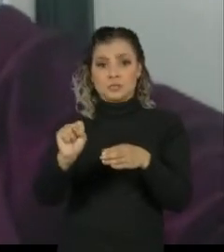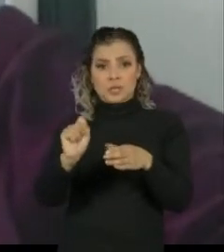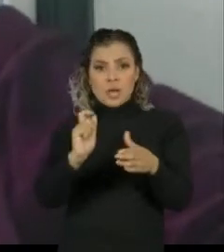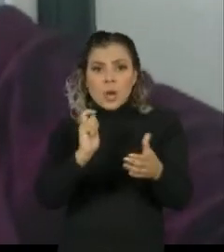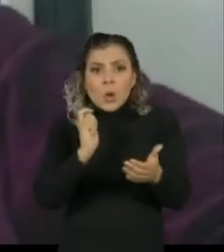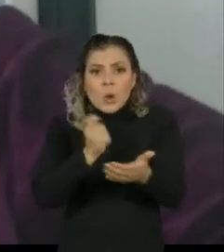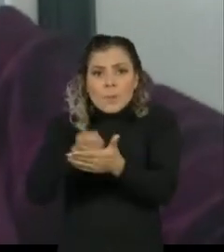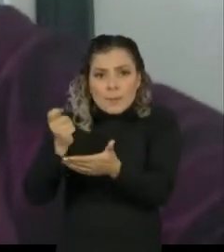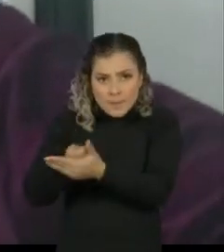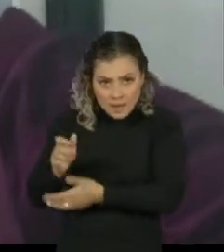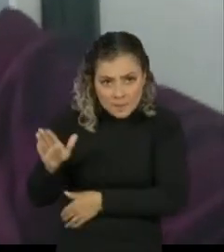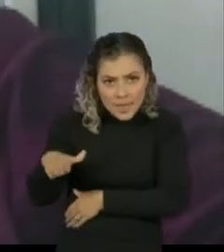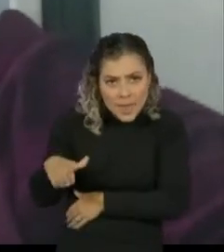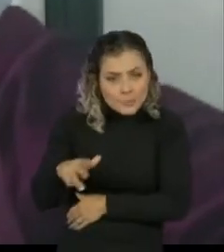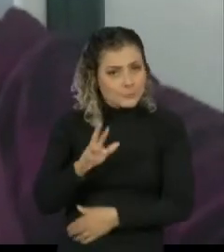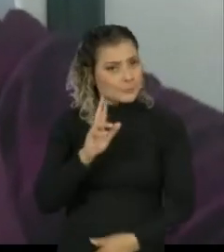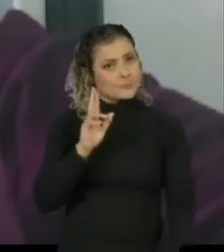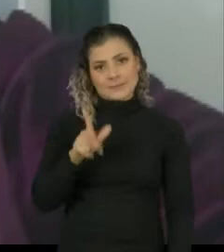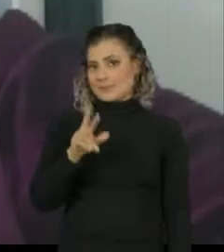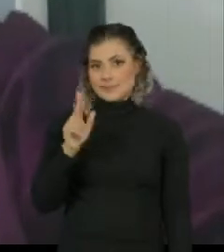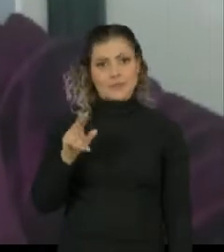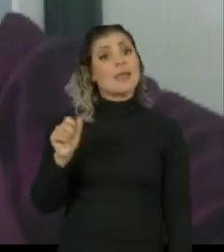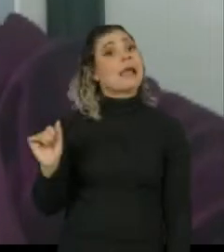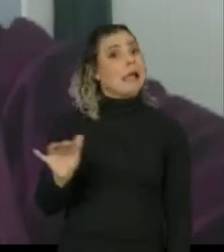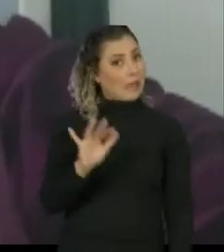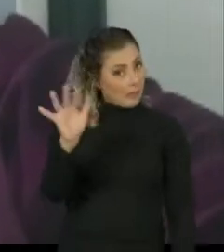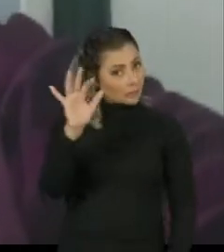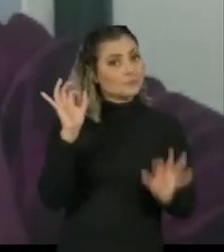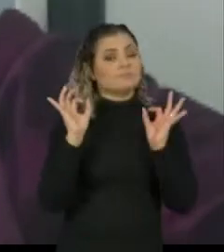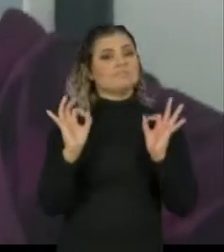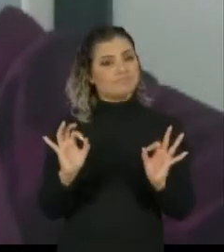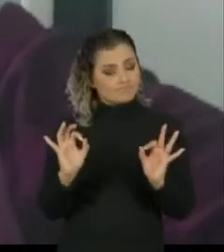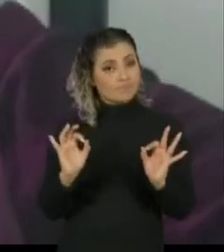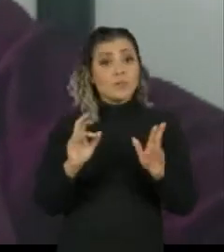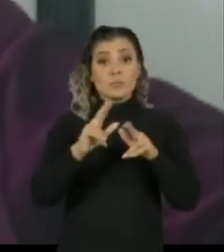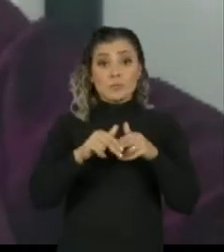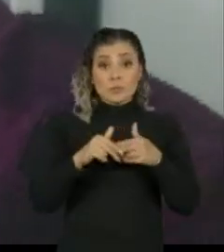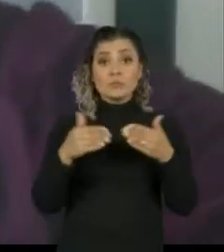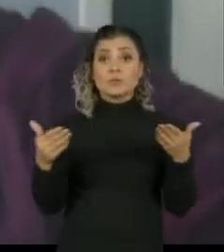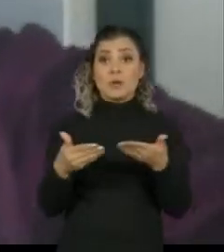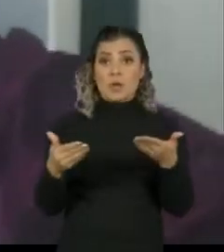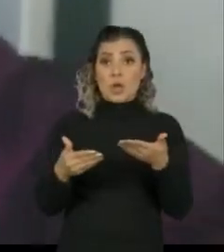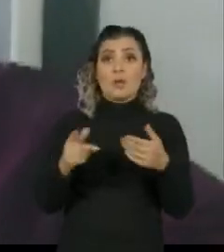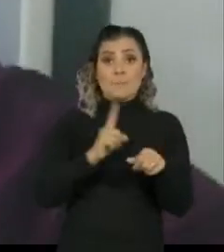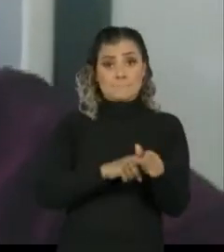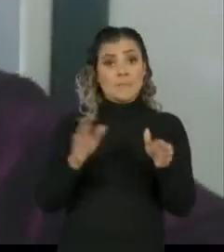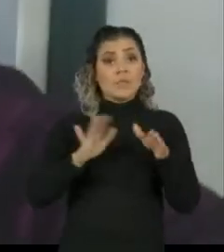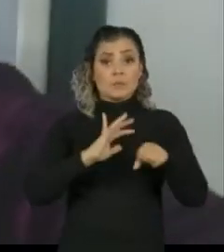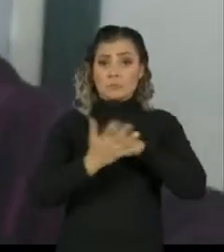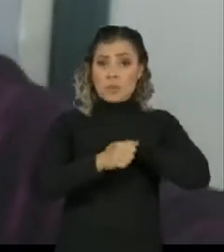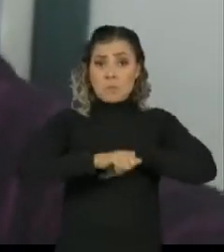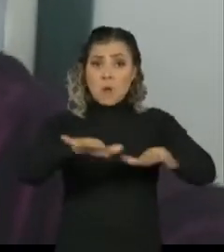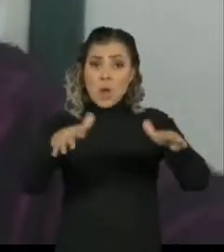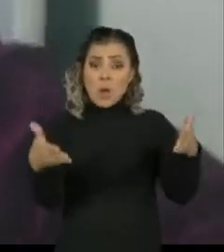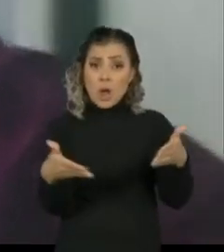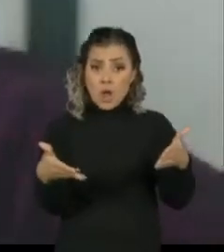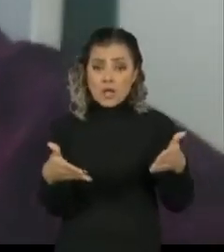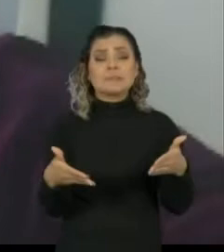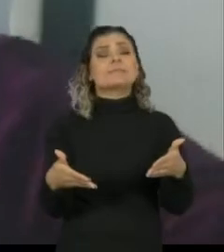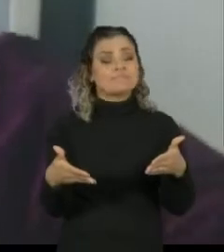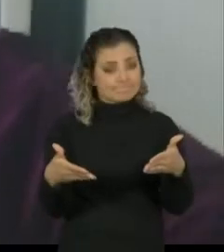baixas, as contas vêm alta. E nessa epidemia, nessa dificuldade que a gente está vivendo,